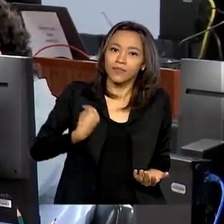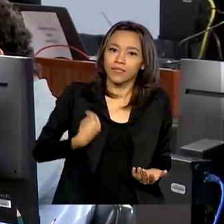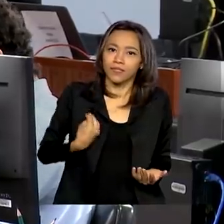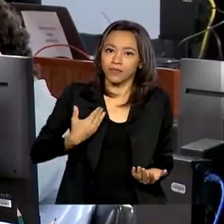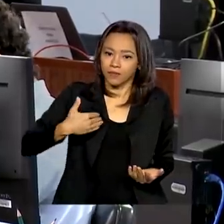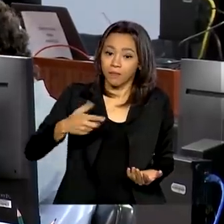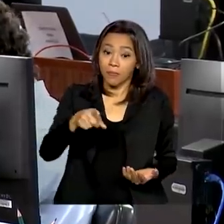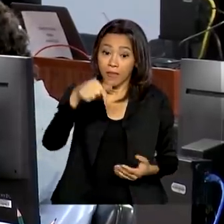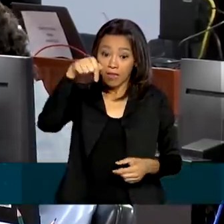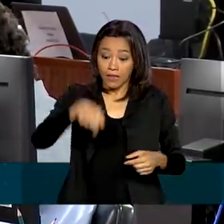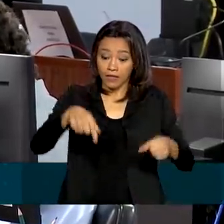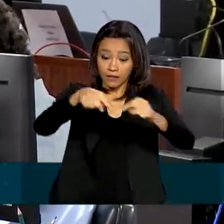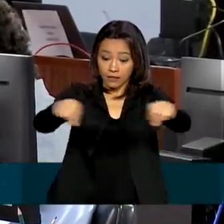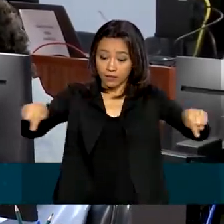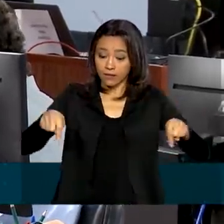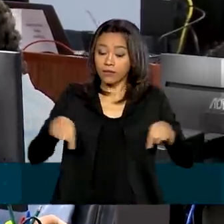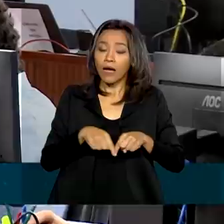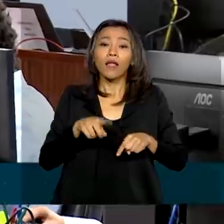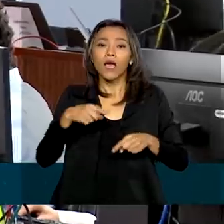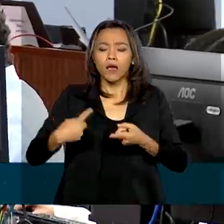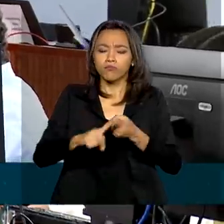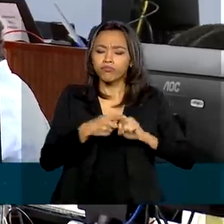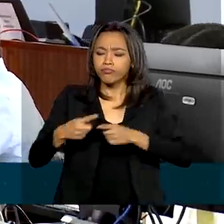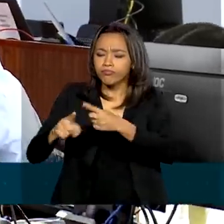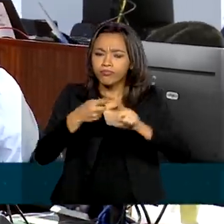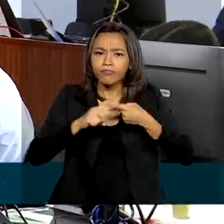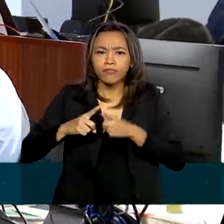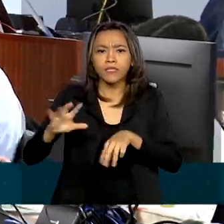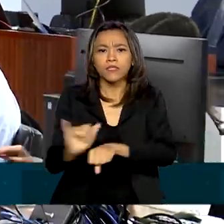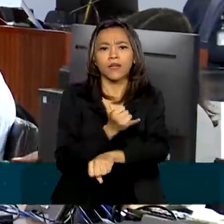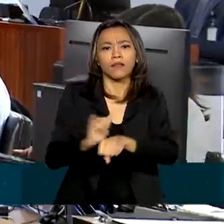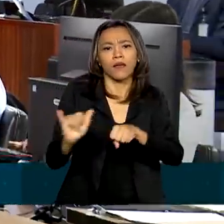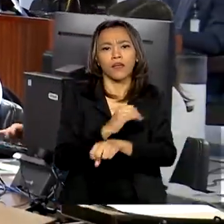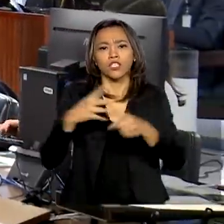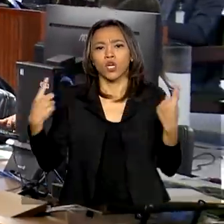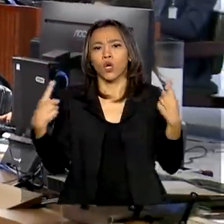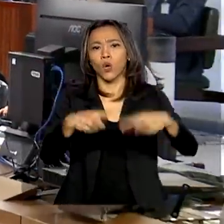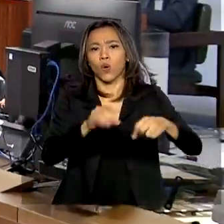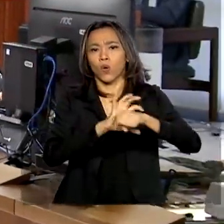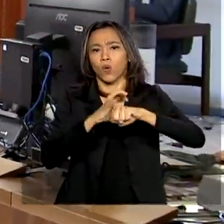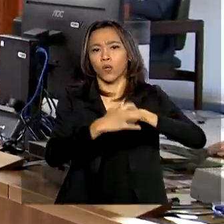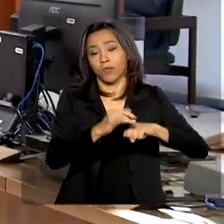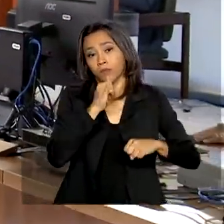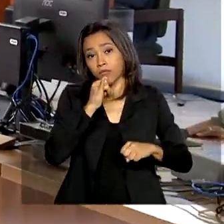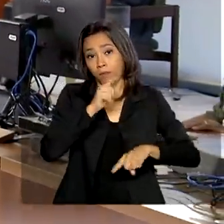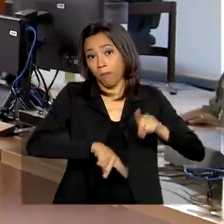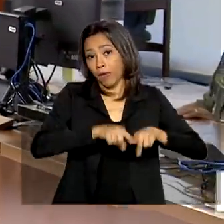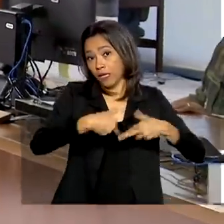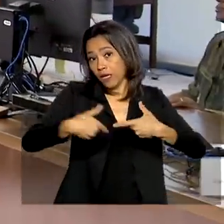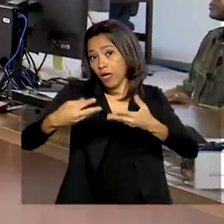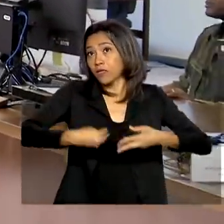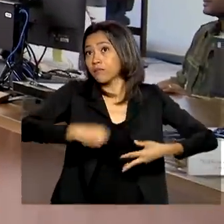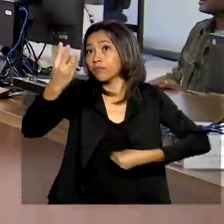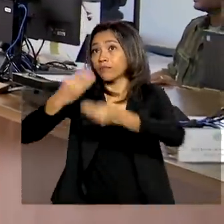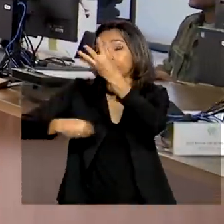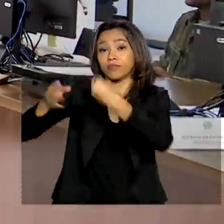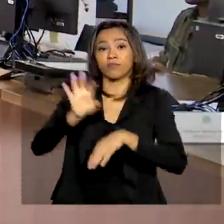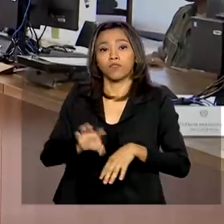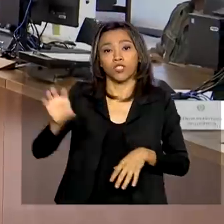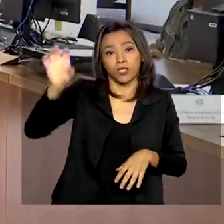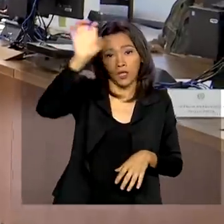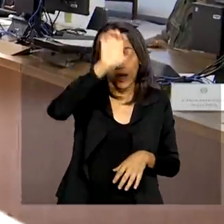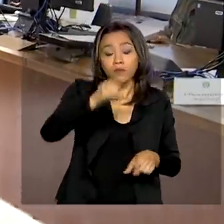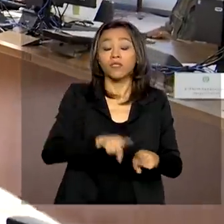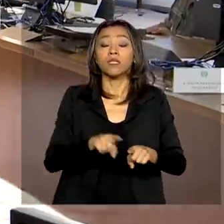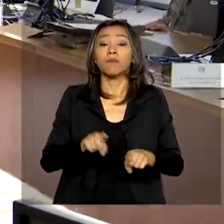Nesta sala, são articuladas medidas para enfrentar o coronavírus, como o envio de insumos médicos aos estados e a logística